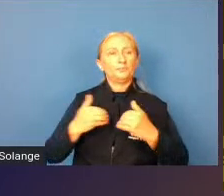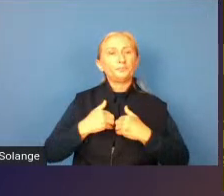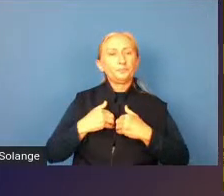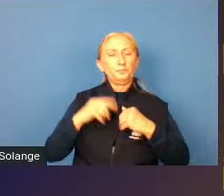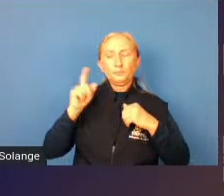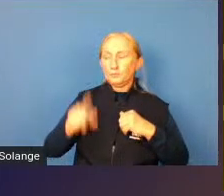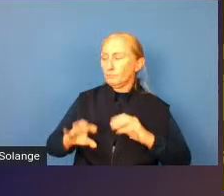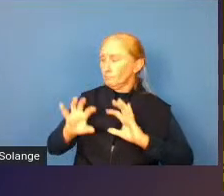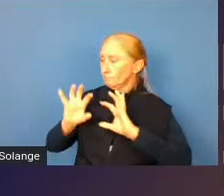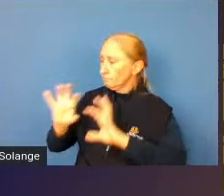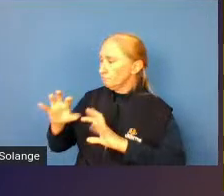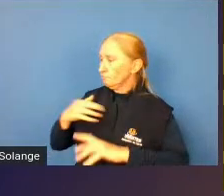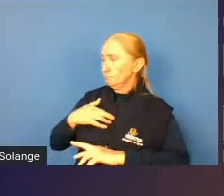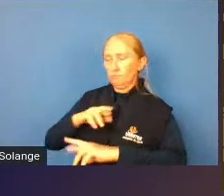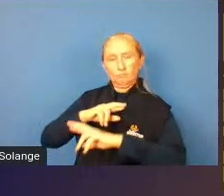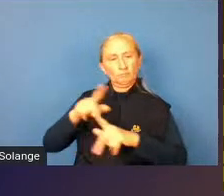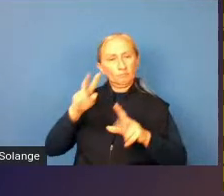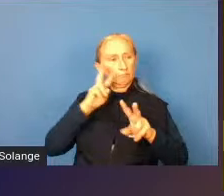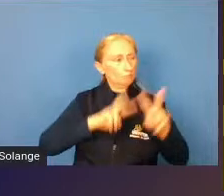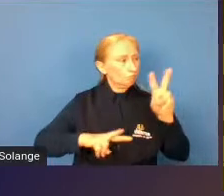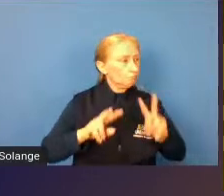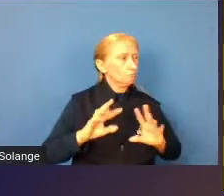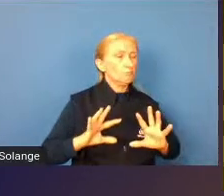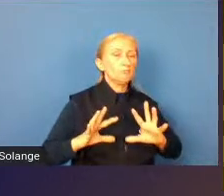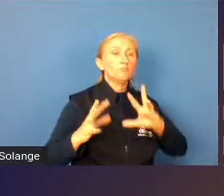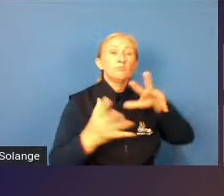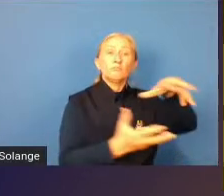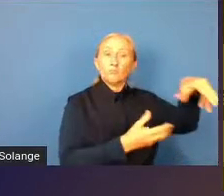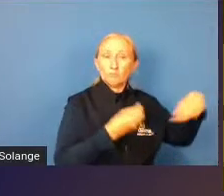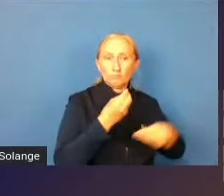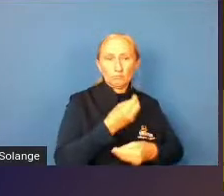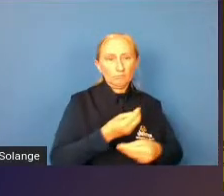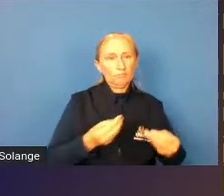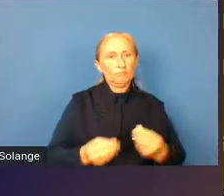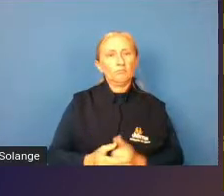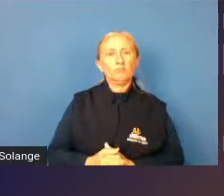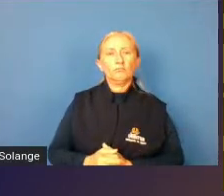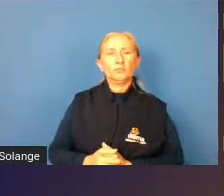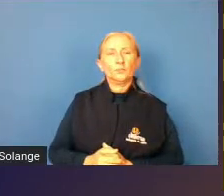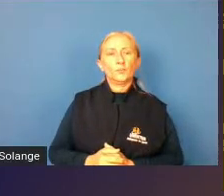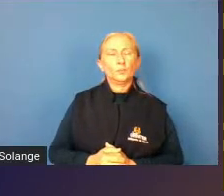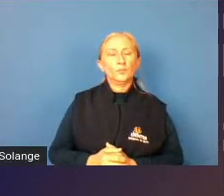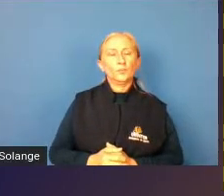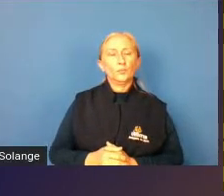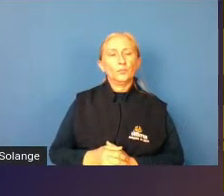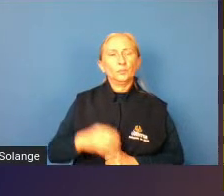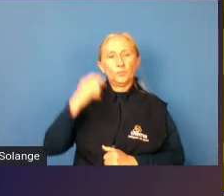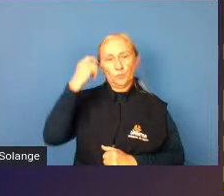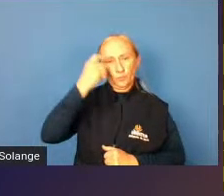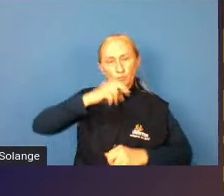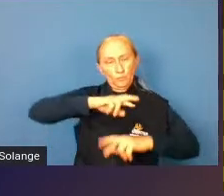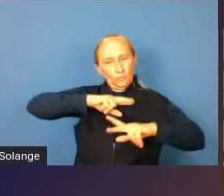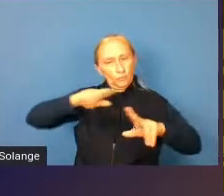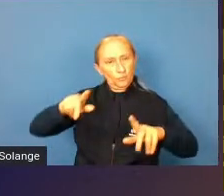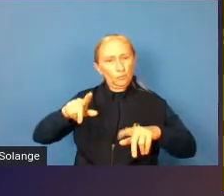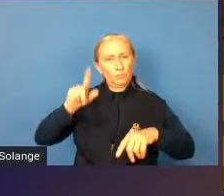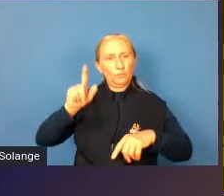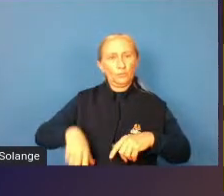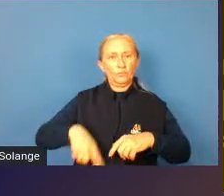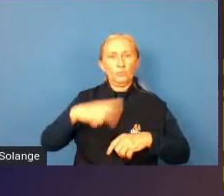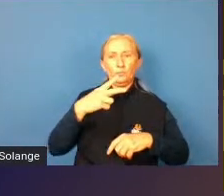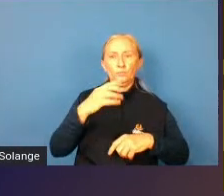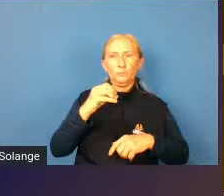condição diferente de ver e de encarar o mundo a respeito da neurodiversidade Ortega em 2009